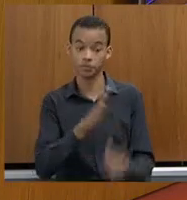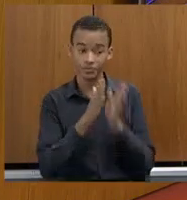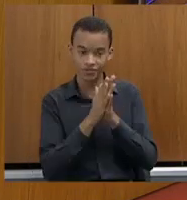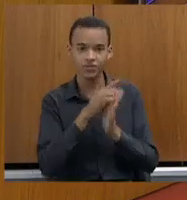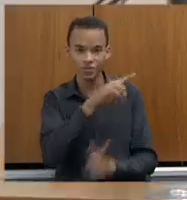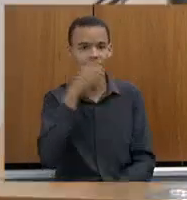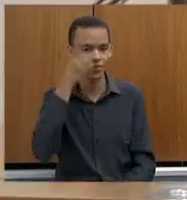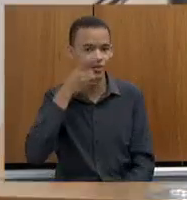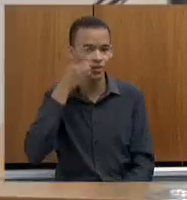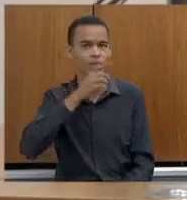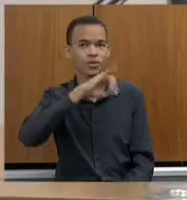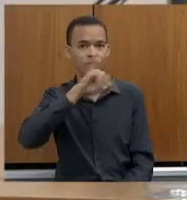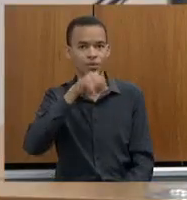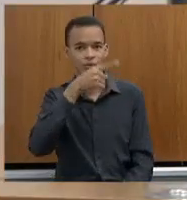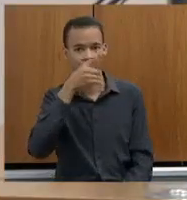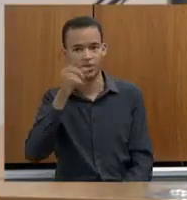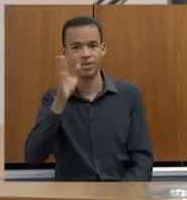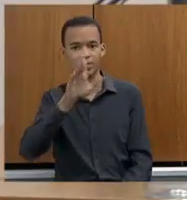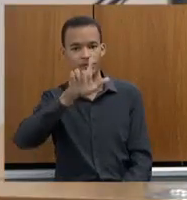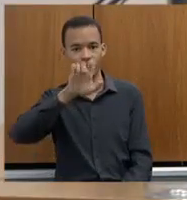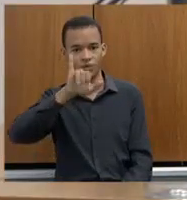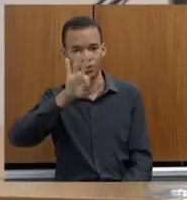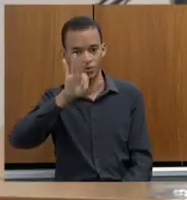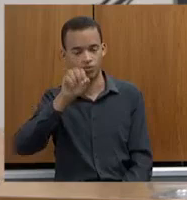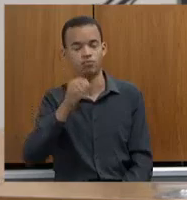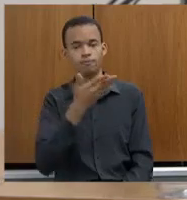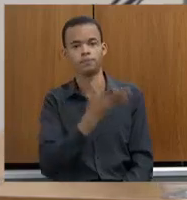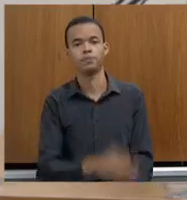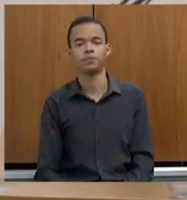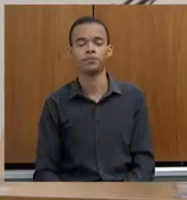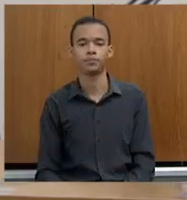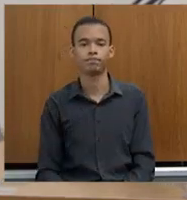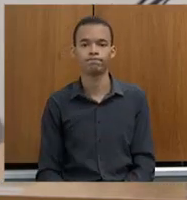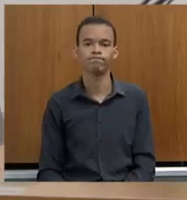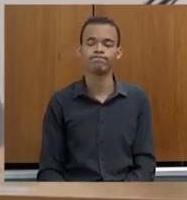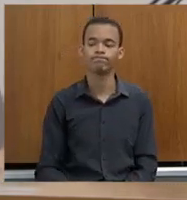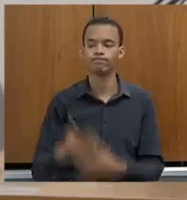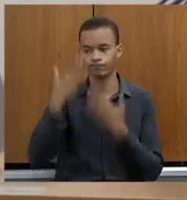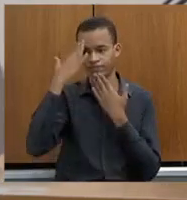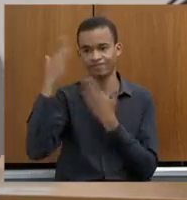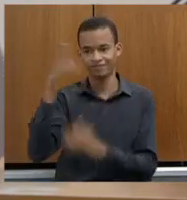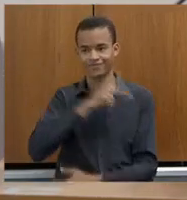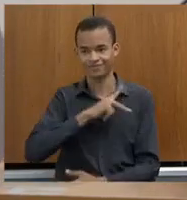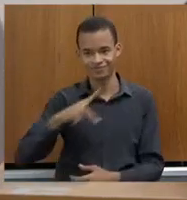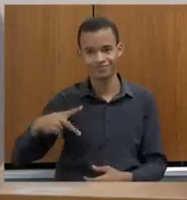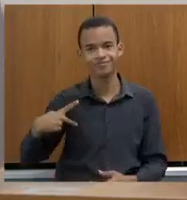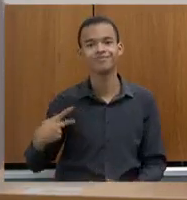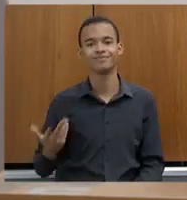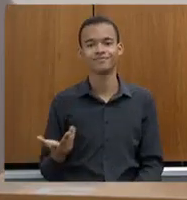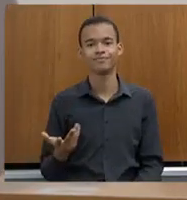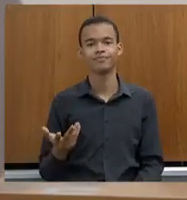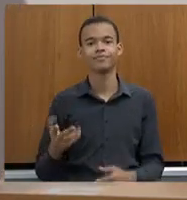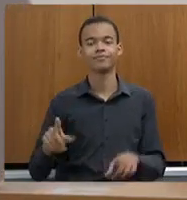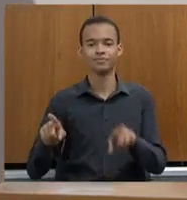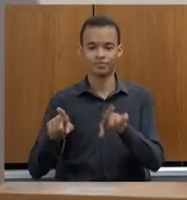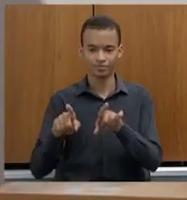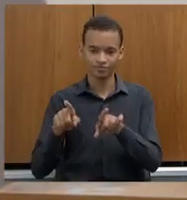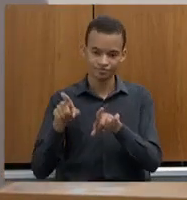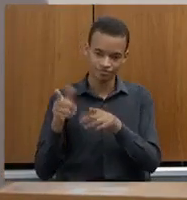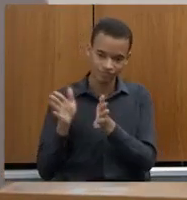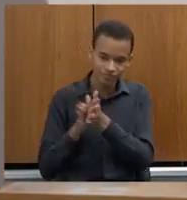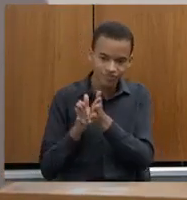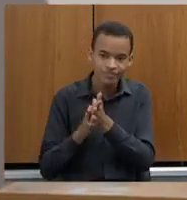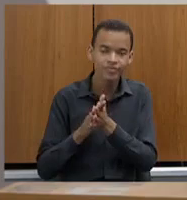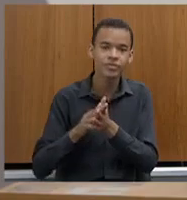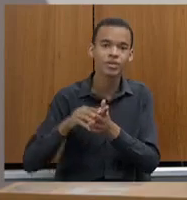tem a palavra. Muito obrigado, presidente. Queria saudar este caro amigo, nosso querido chefe da Polícia do